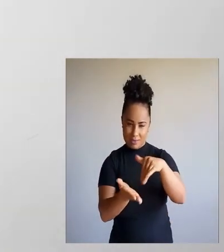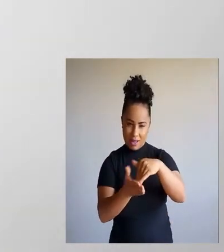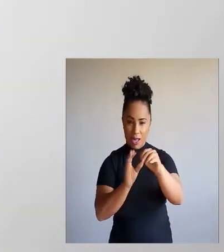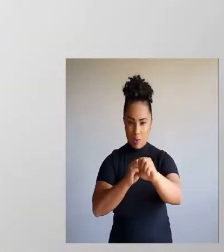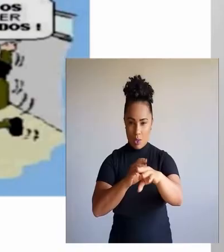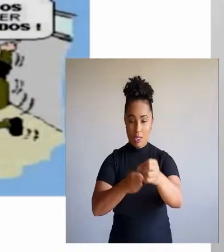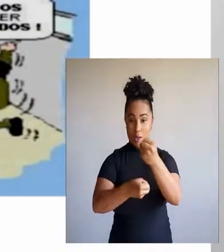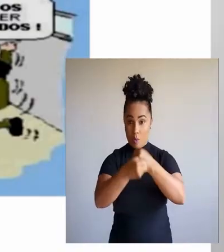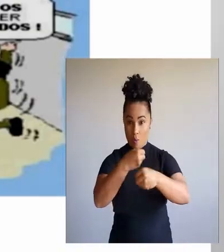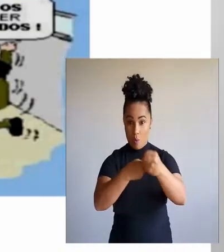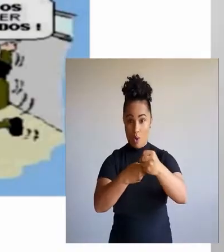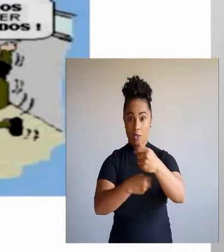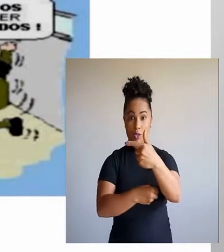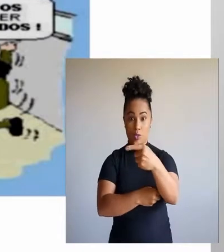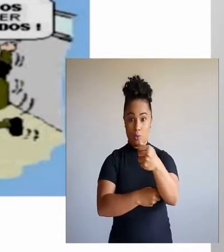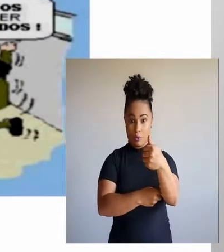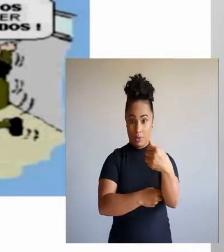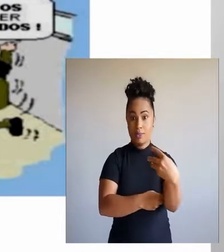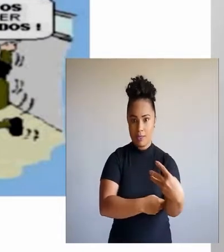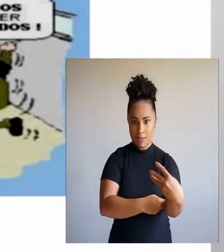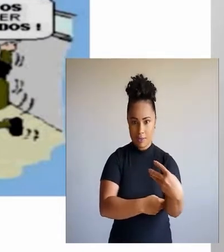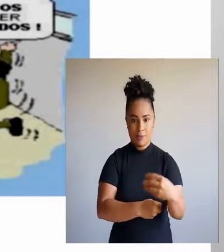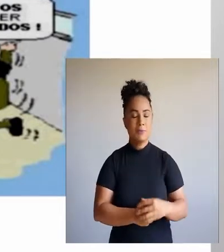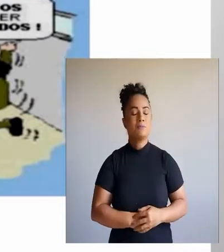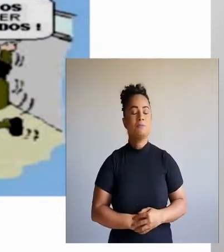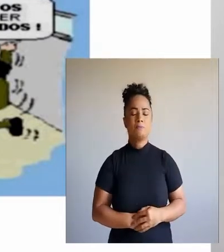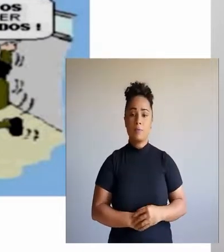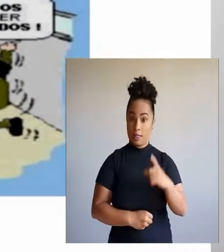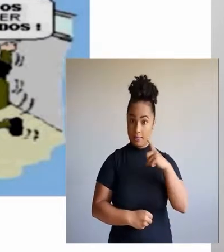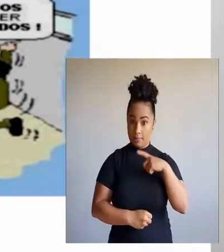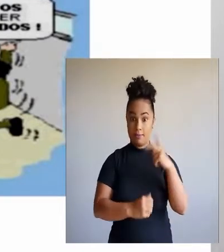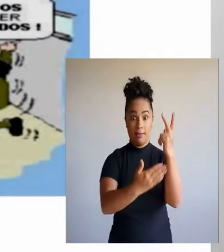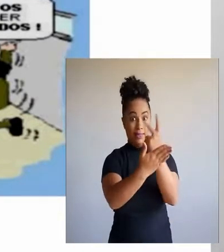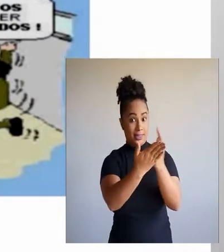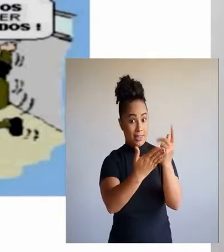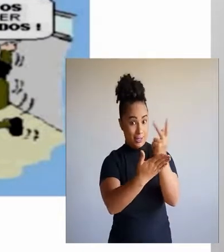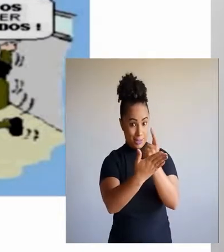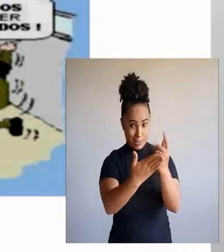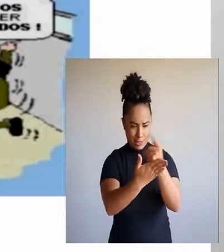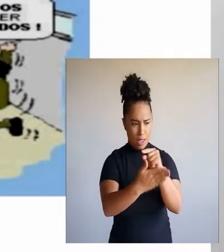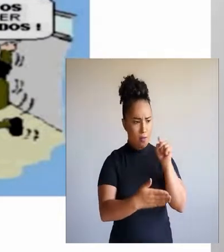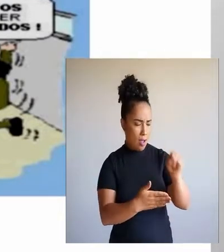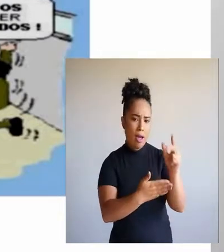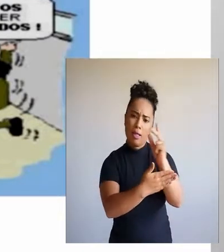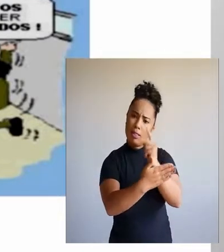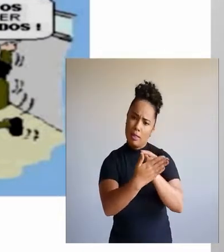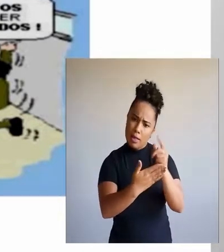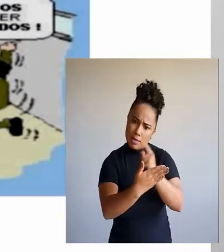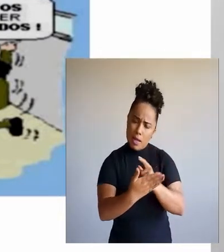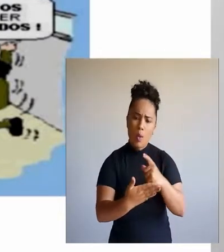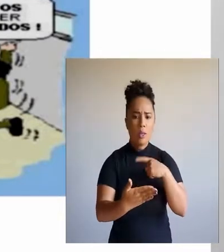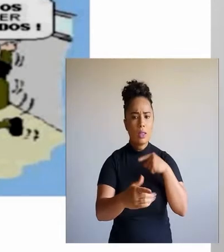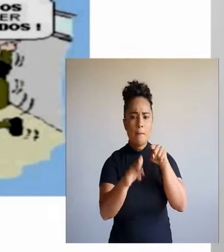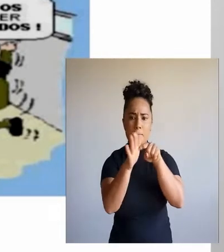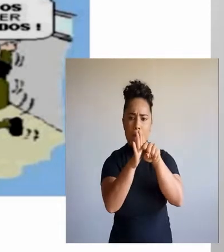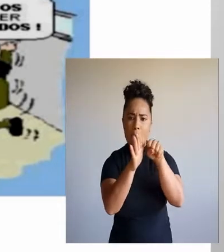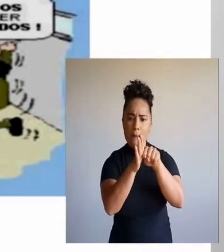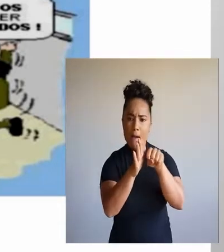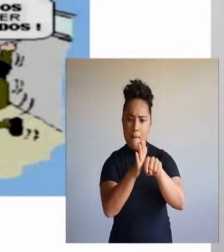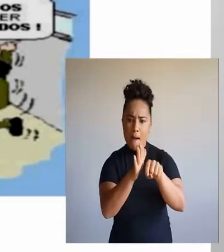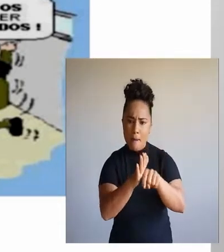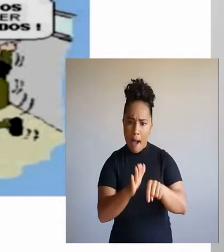em 2013. A questão diz a seguinte. Temos uma imagem e, dessa imagem, temos algumas